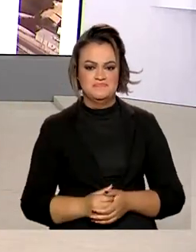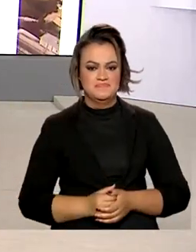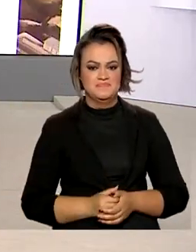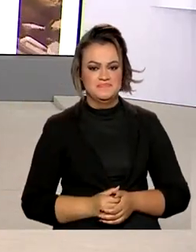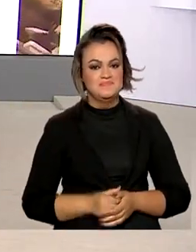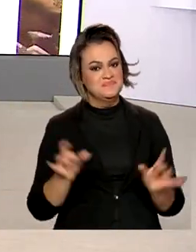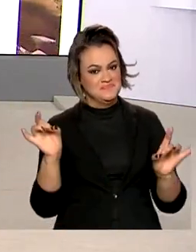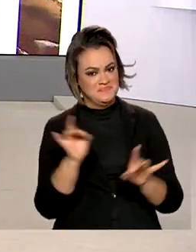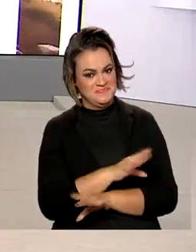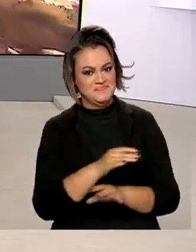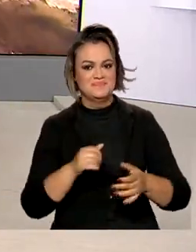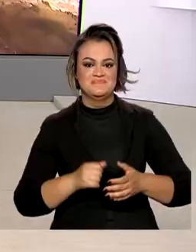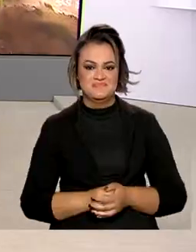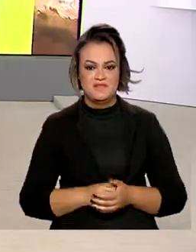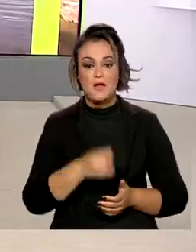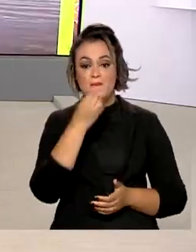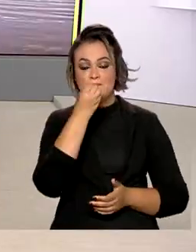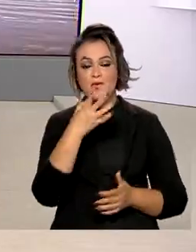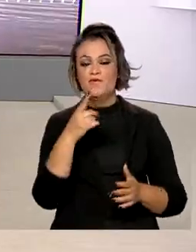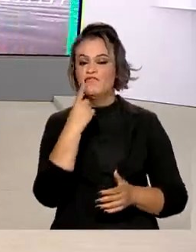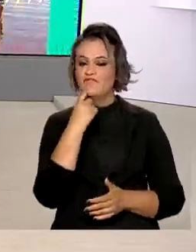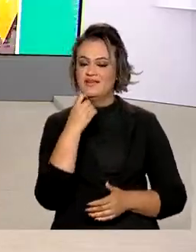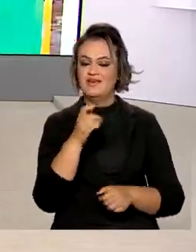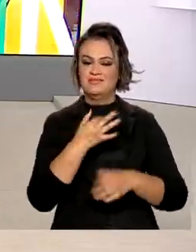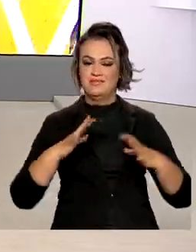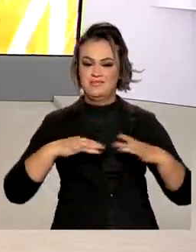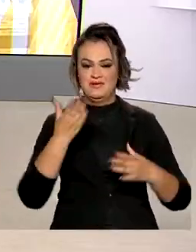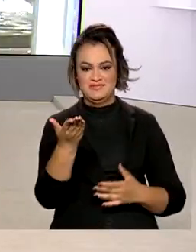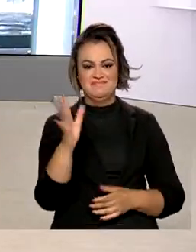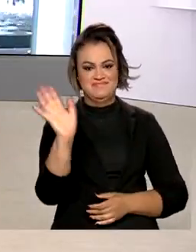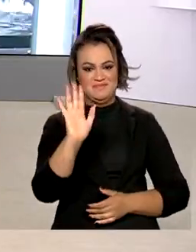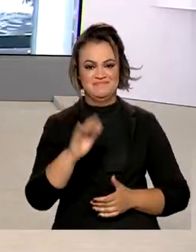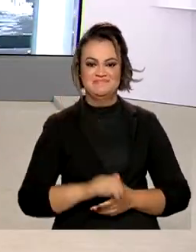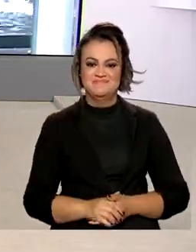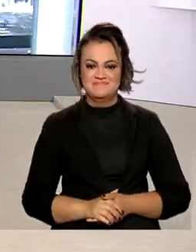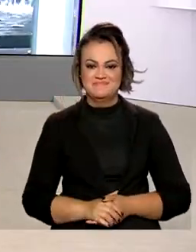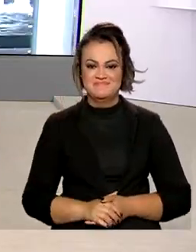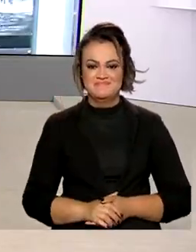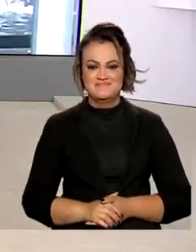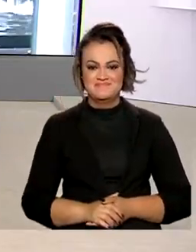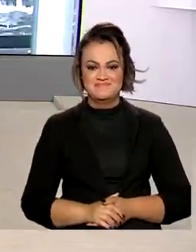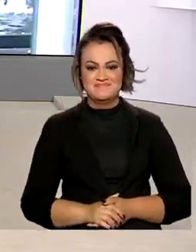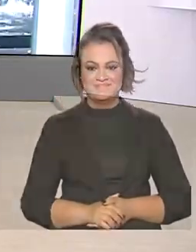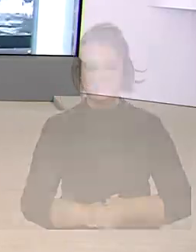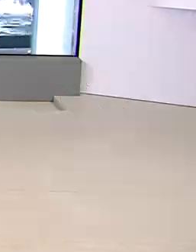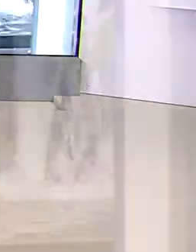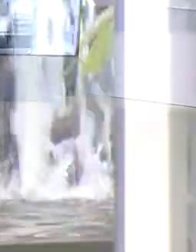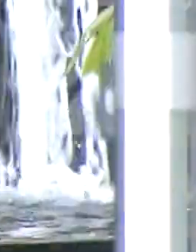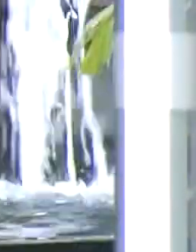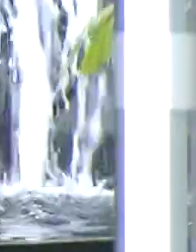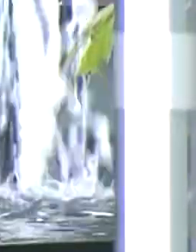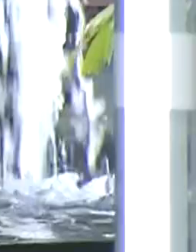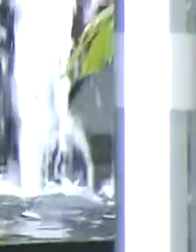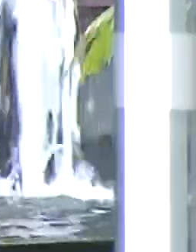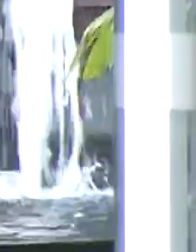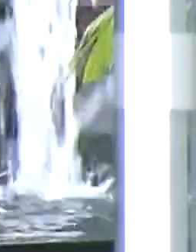E a gente fica por aqui. O bom feriado para você. Tchau! E